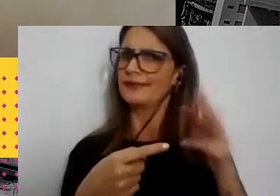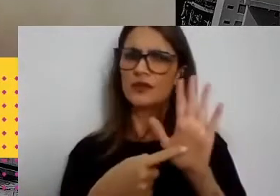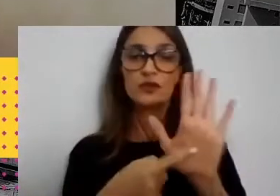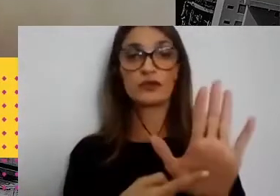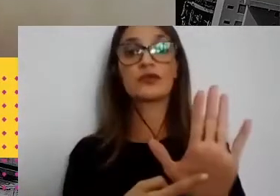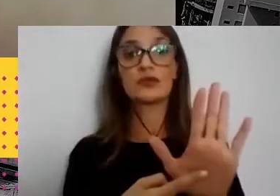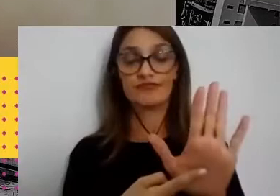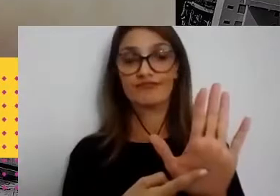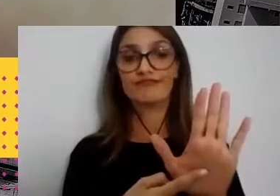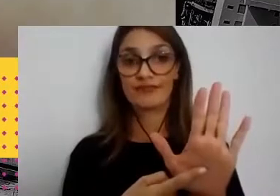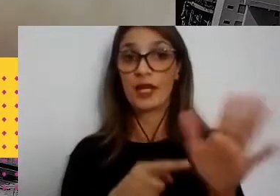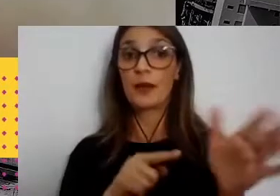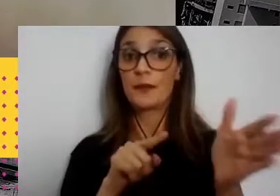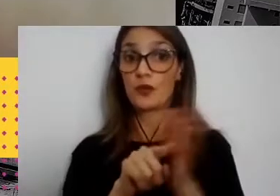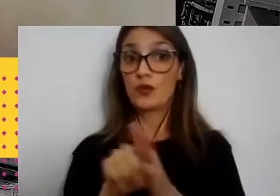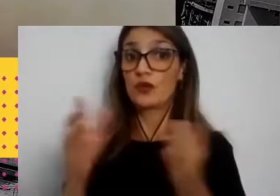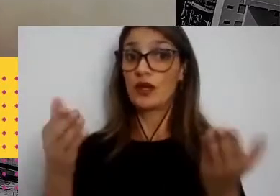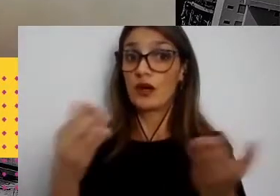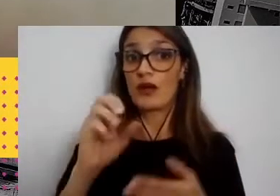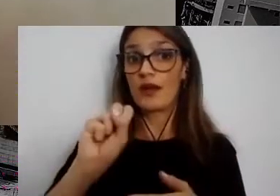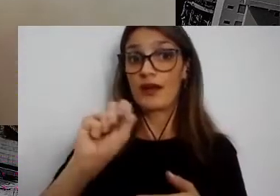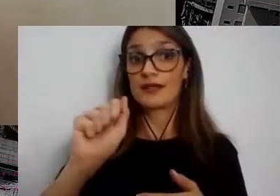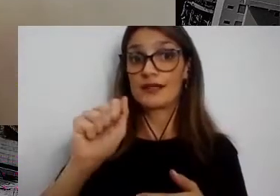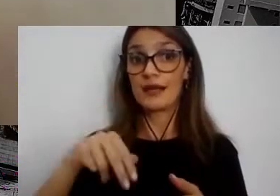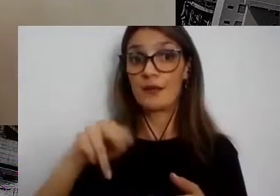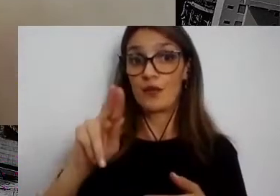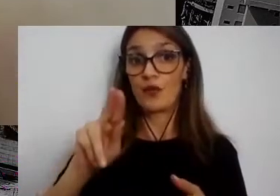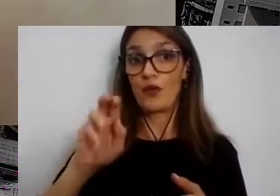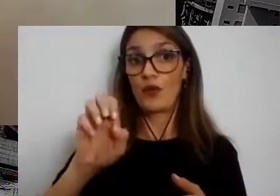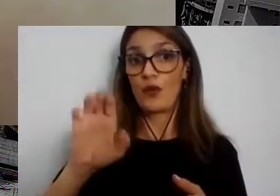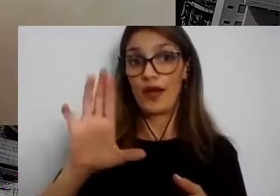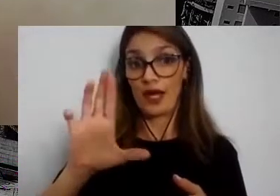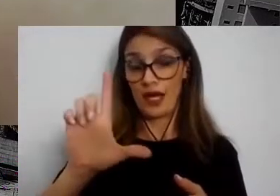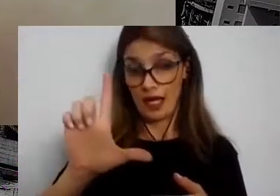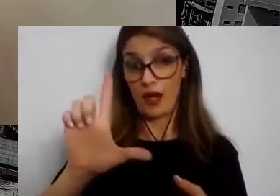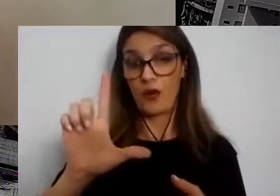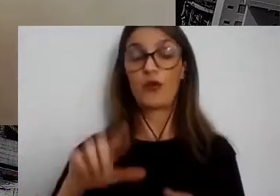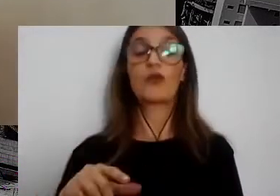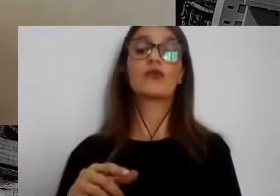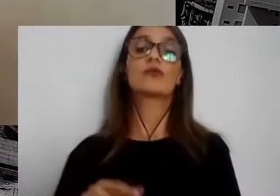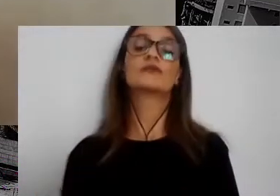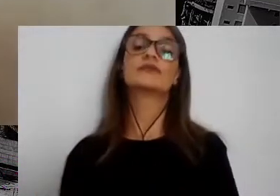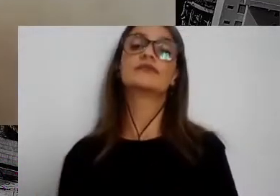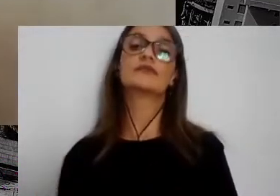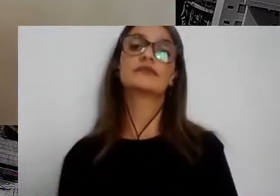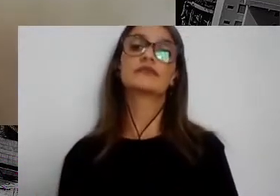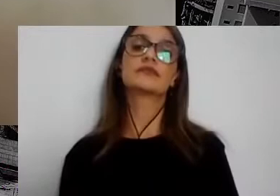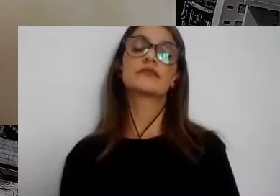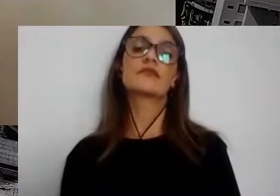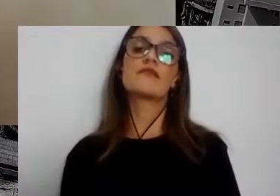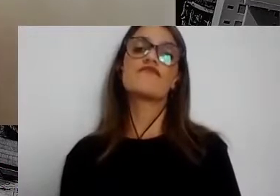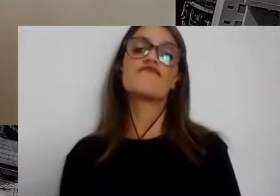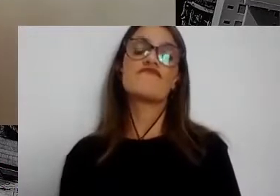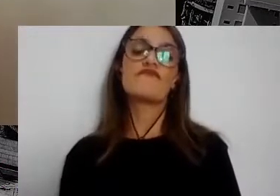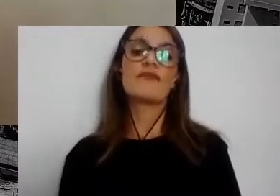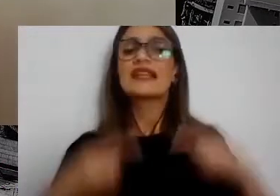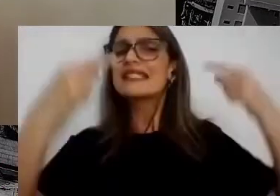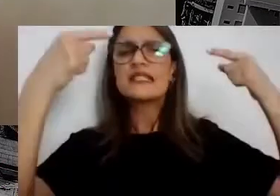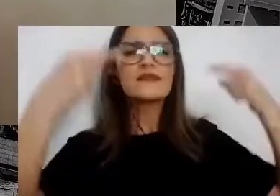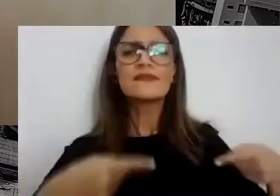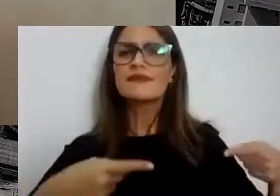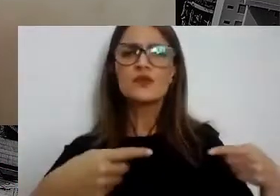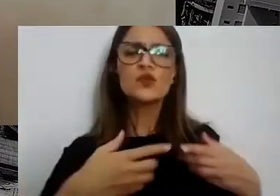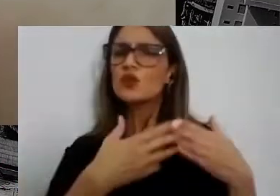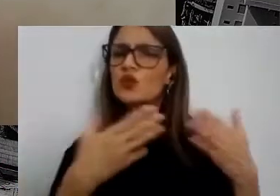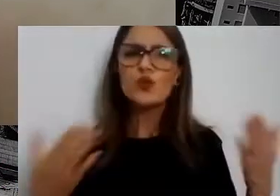que eu vou fazer para o Samuel. Então, Samuel, agora gostaria de ouvir de você quais são os maiores desafios enfrentados